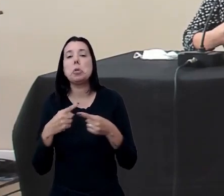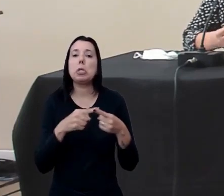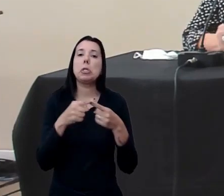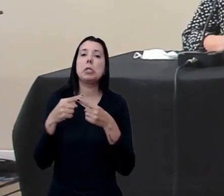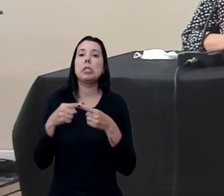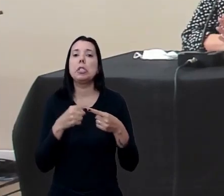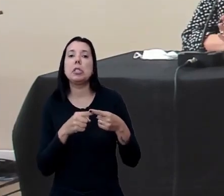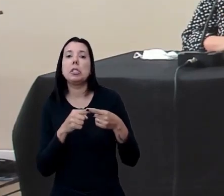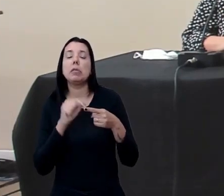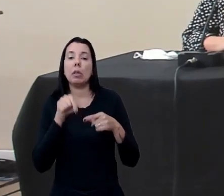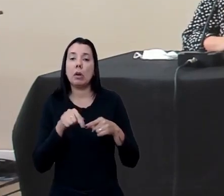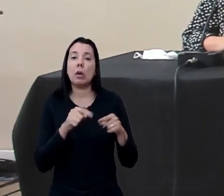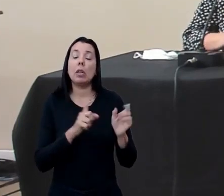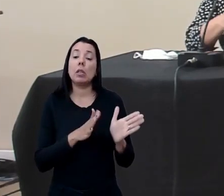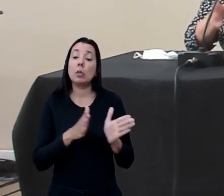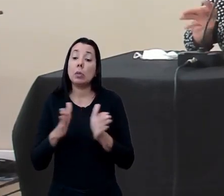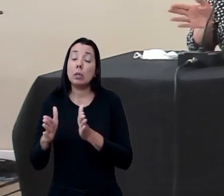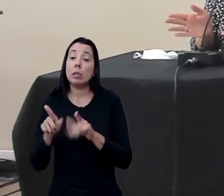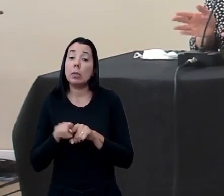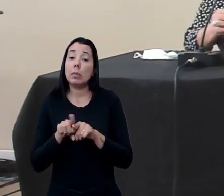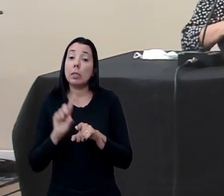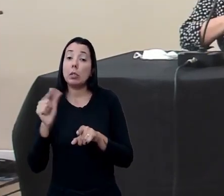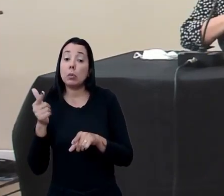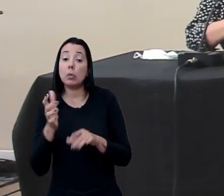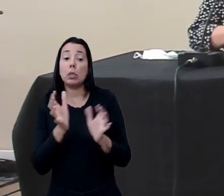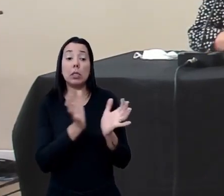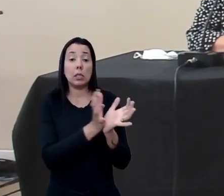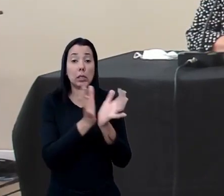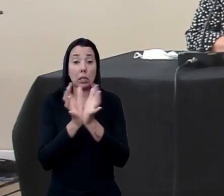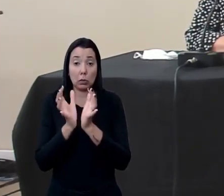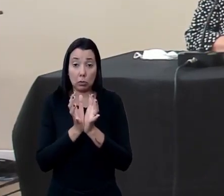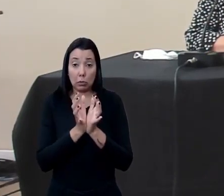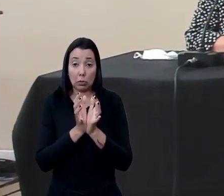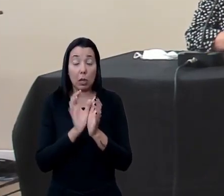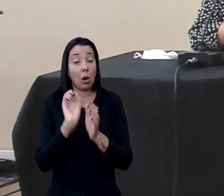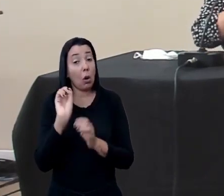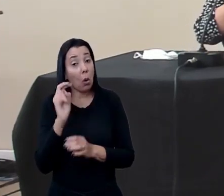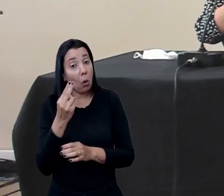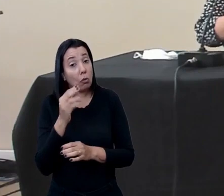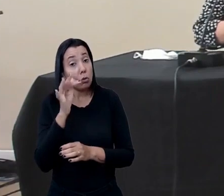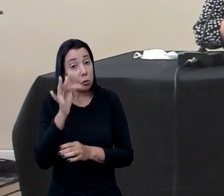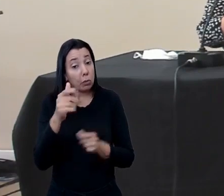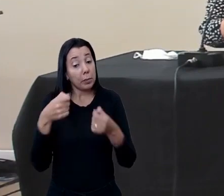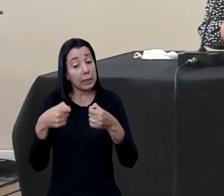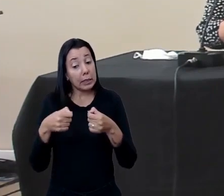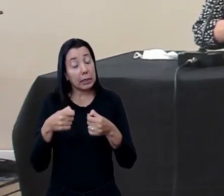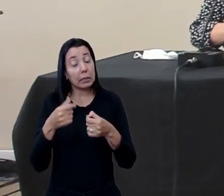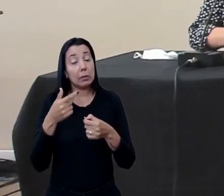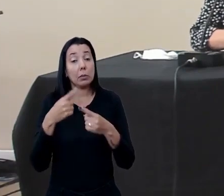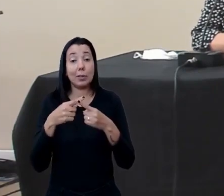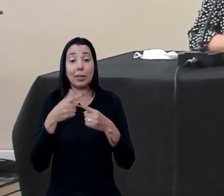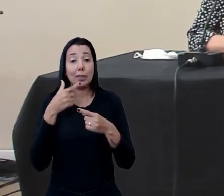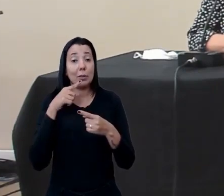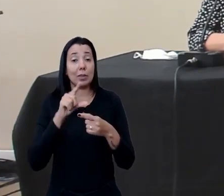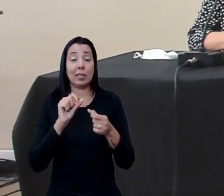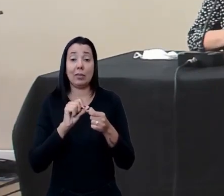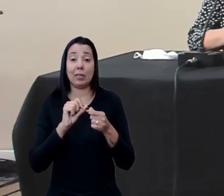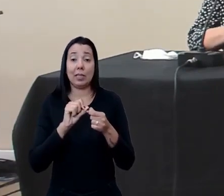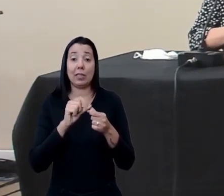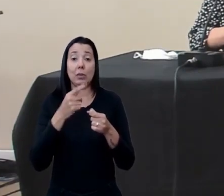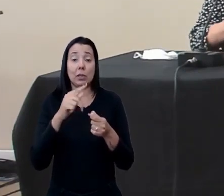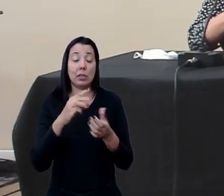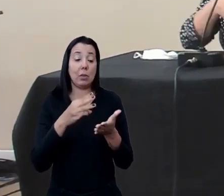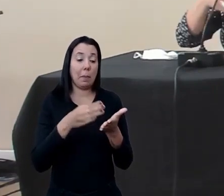nesse período de outras turmas ou que venham a precisar porque não consigam fazer o seu o seu